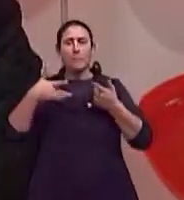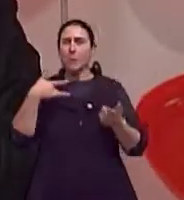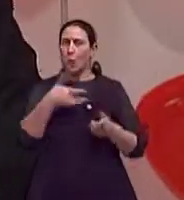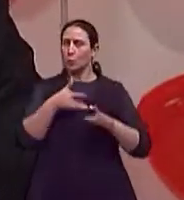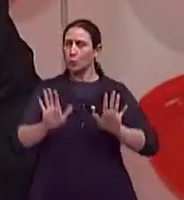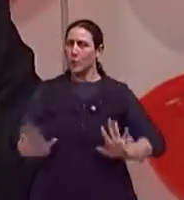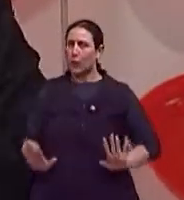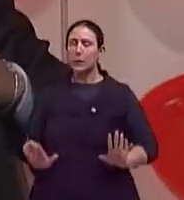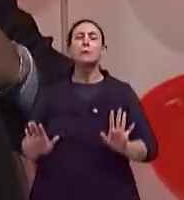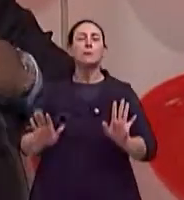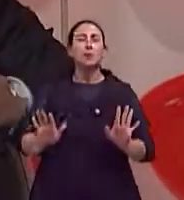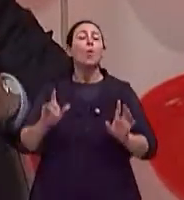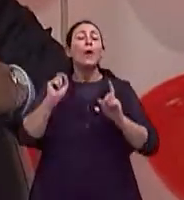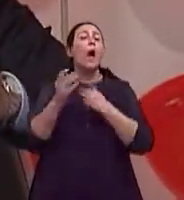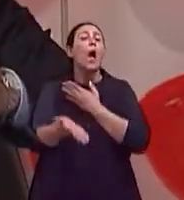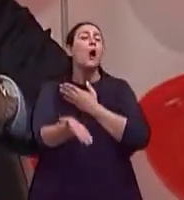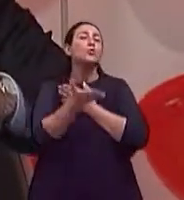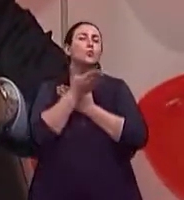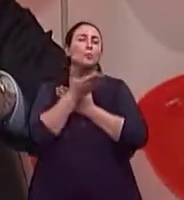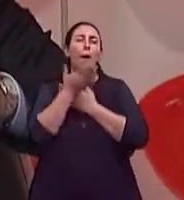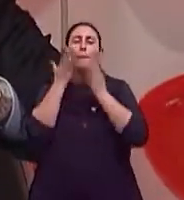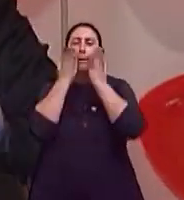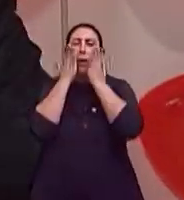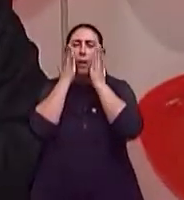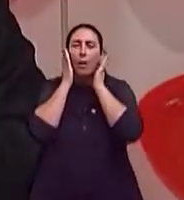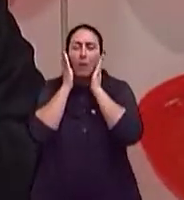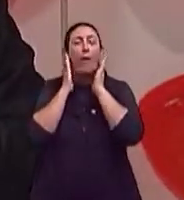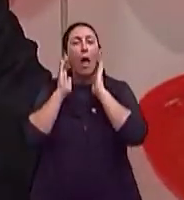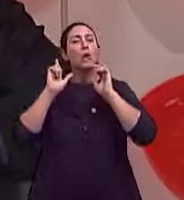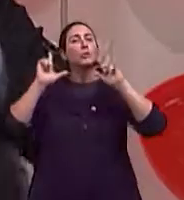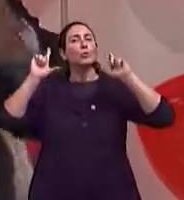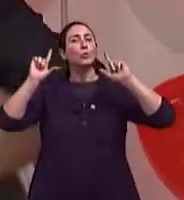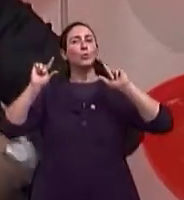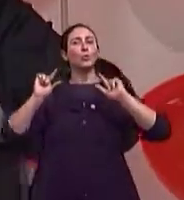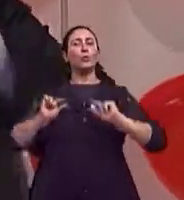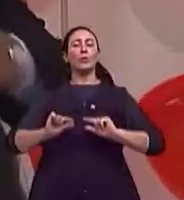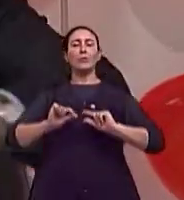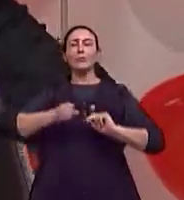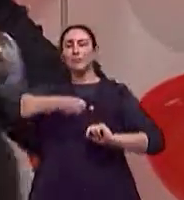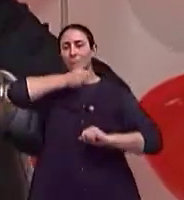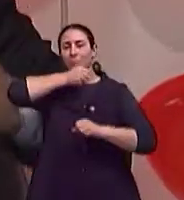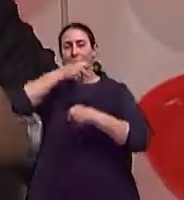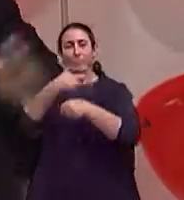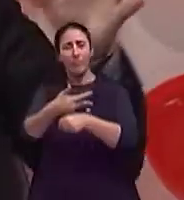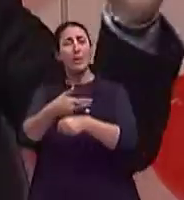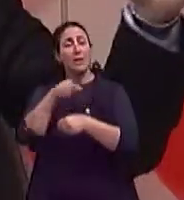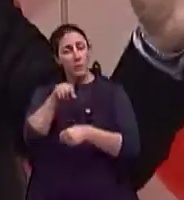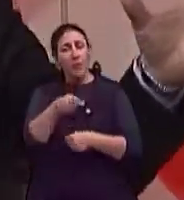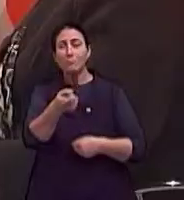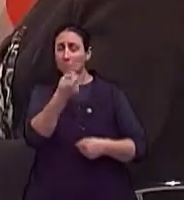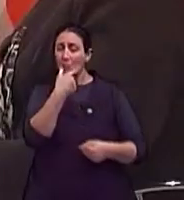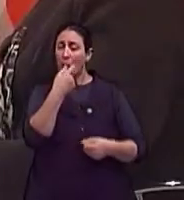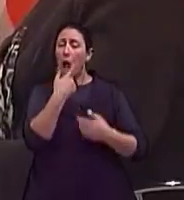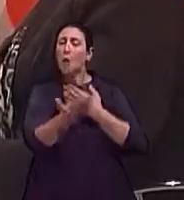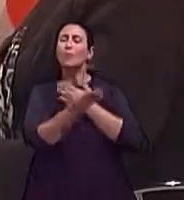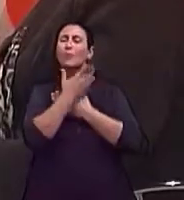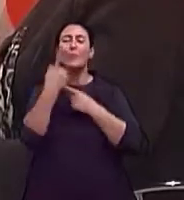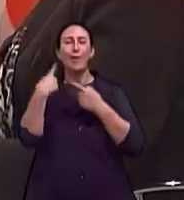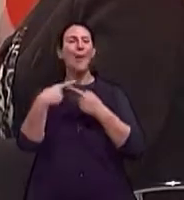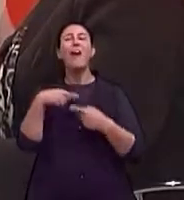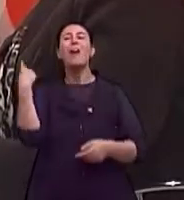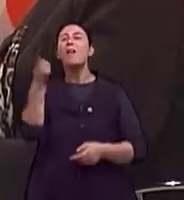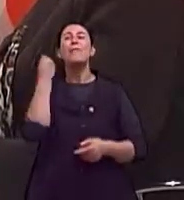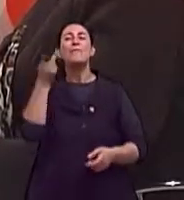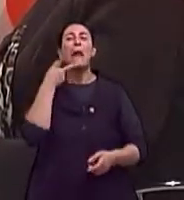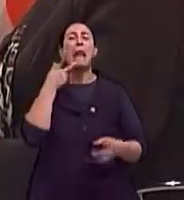de que maneira? Retardando o envelhecimento, retardando a morte celular. Então, hoje não existe